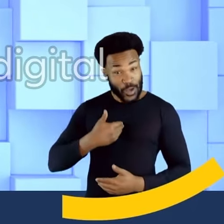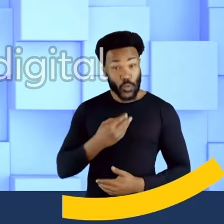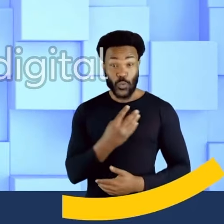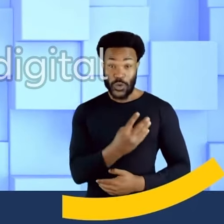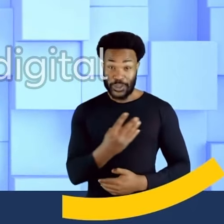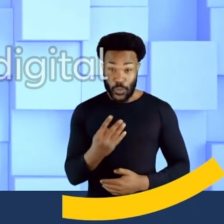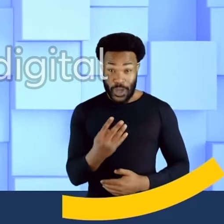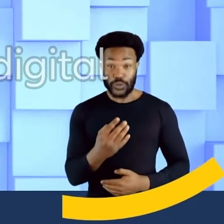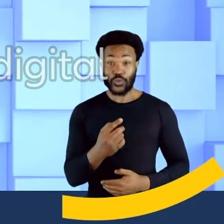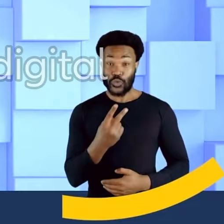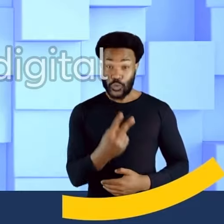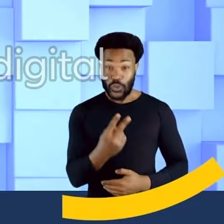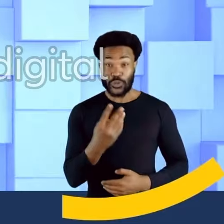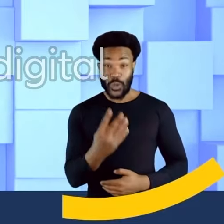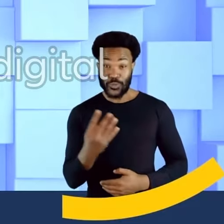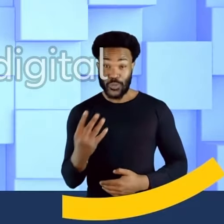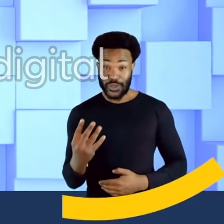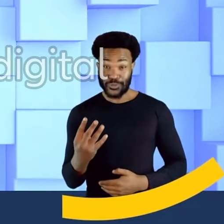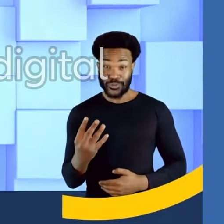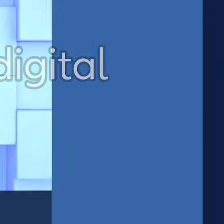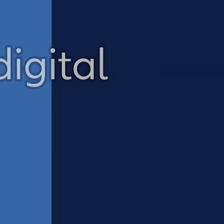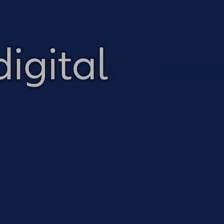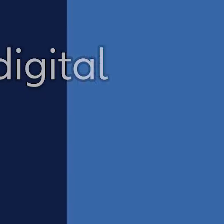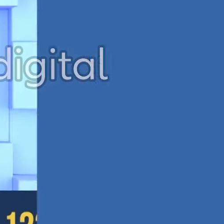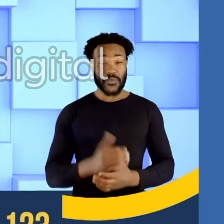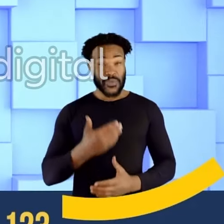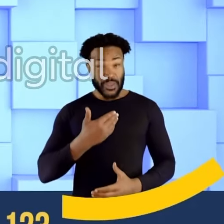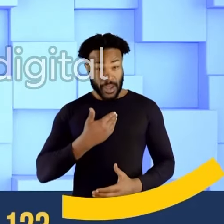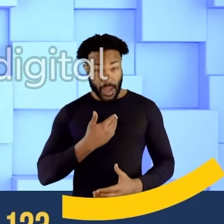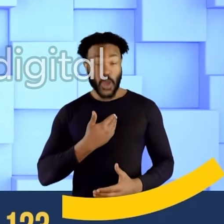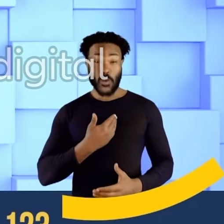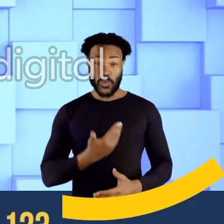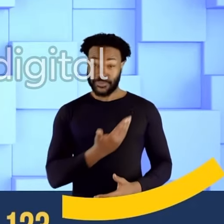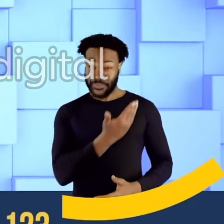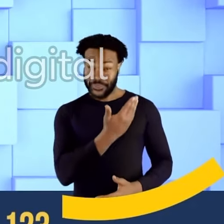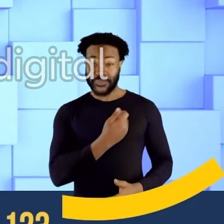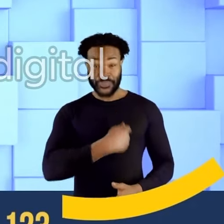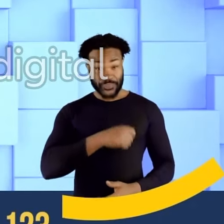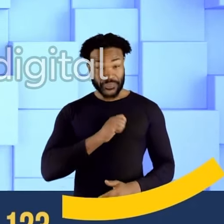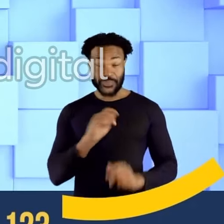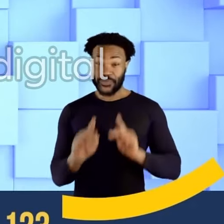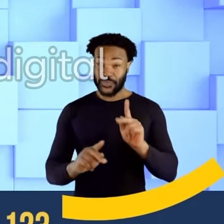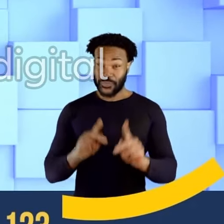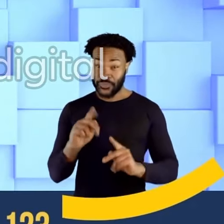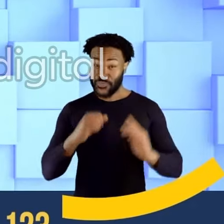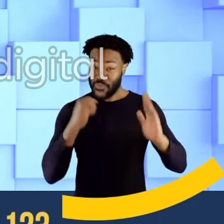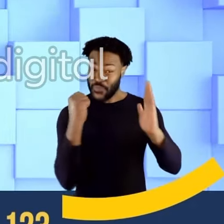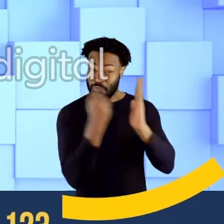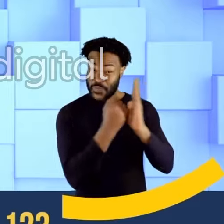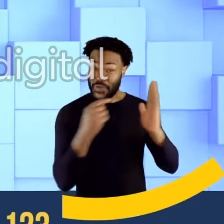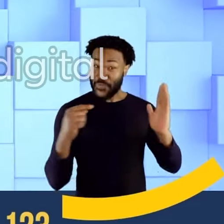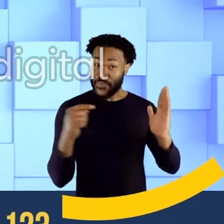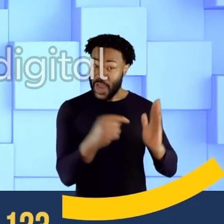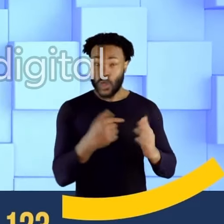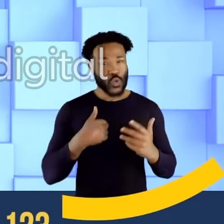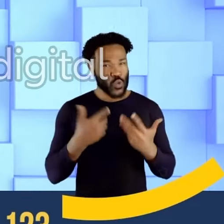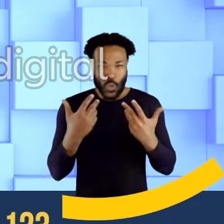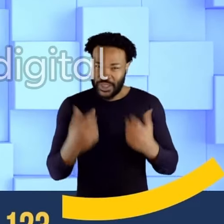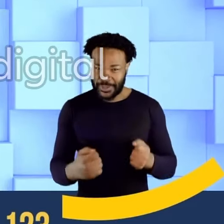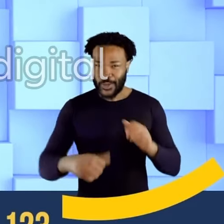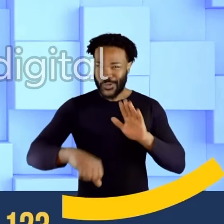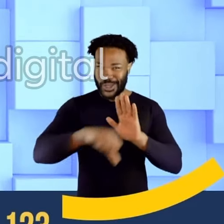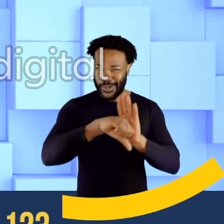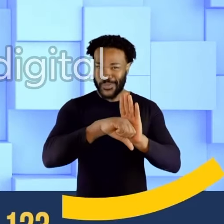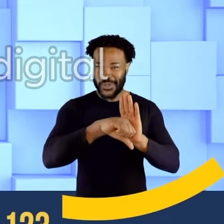Reinaldo de Gílio, 44-2-44. Sou Roberto Monteiro, delegado do povo. Carimba aí. Tolerância